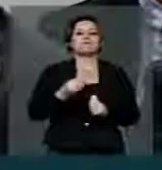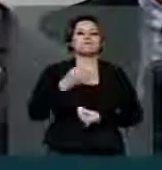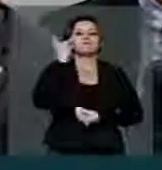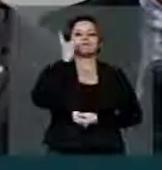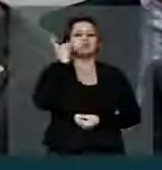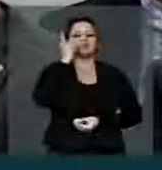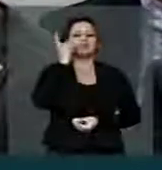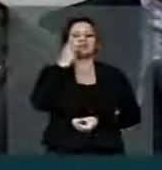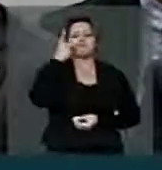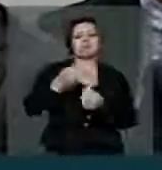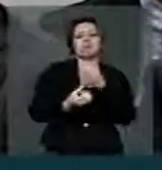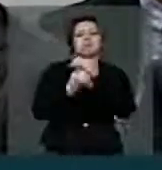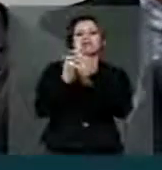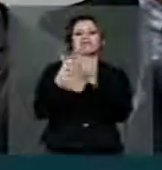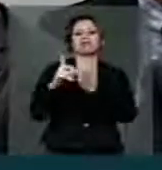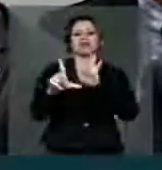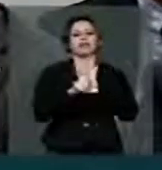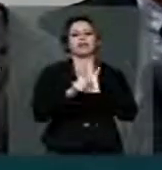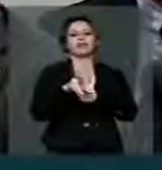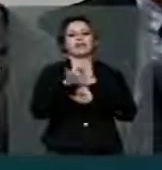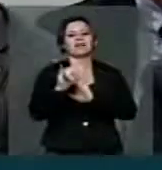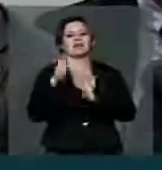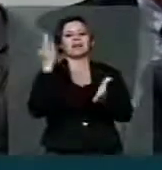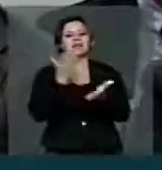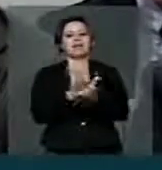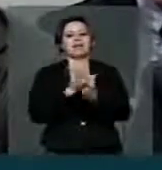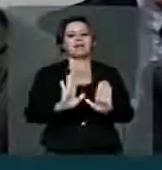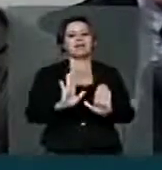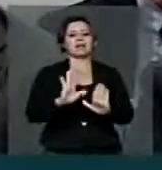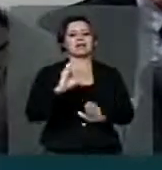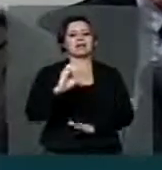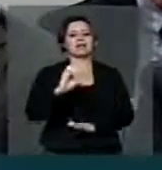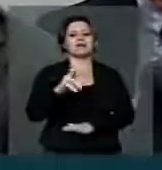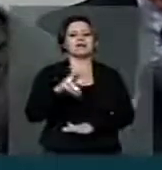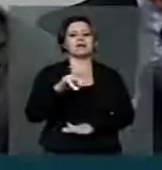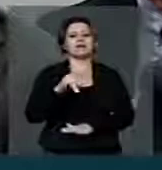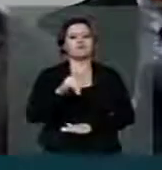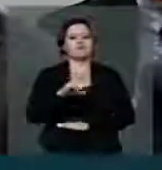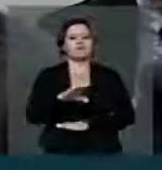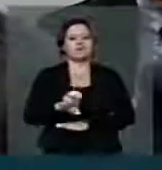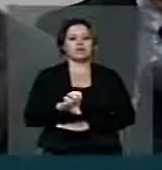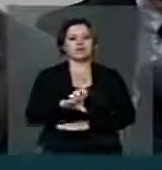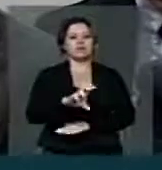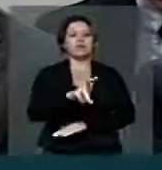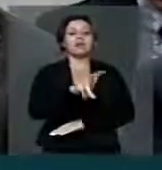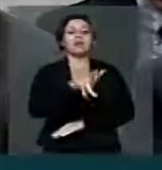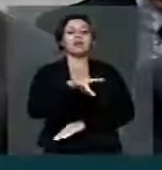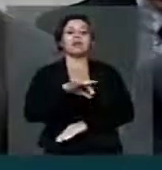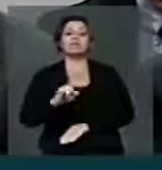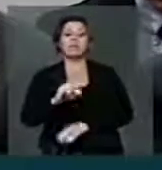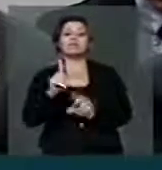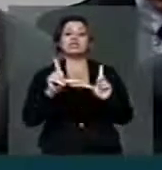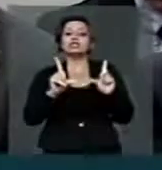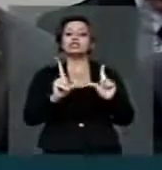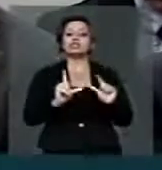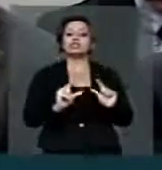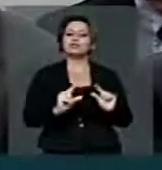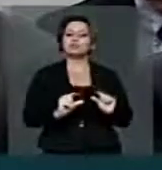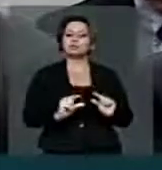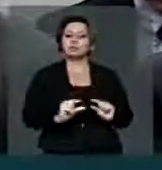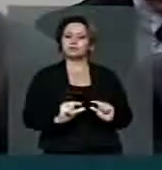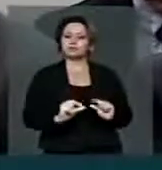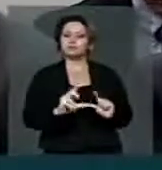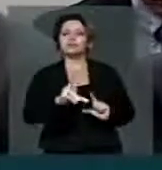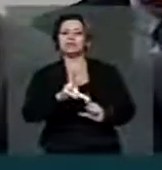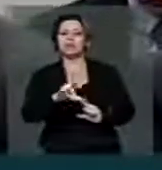dizer que estava fazendo uma lei porque a lei vai acabar com a prática de algum crime. Ela vai coibir, ela vai inibir, ela vai punir,